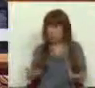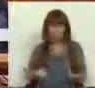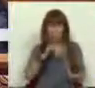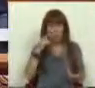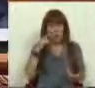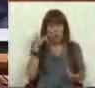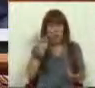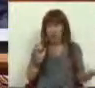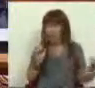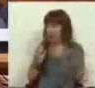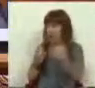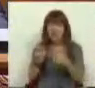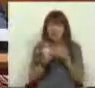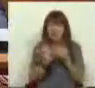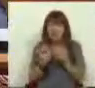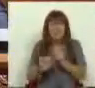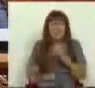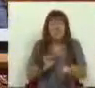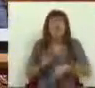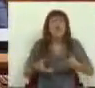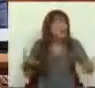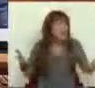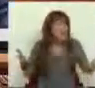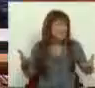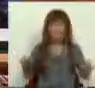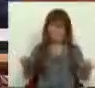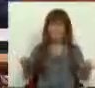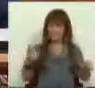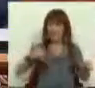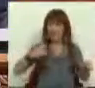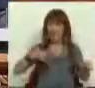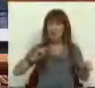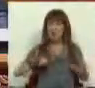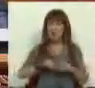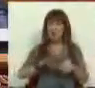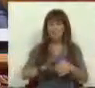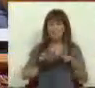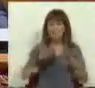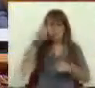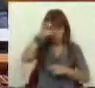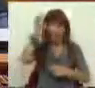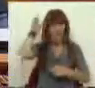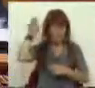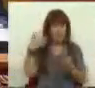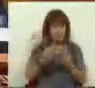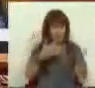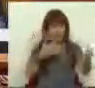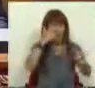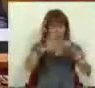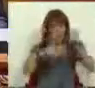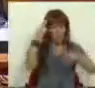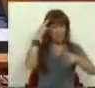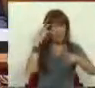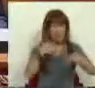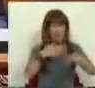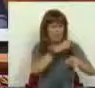hoje ninguém conhece os seus pormenores. Sim, nós queremos a solidariedade do Governo da República para